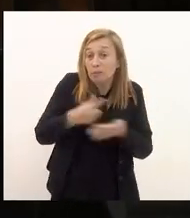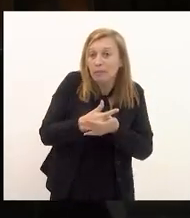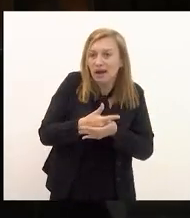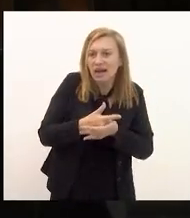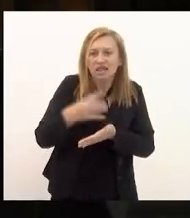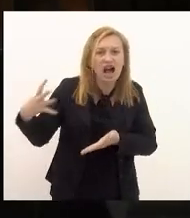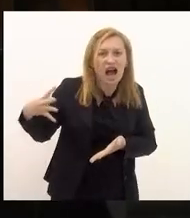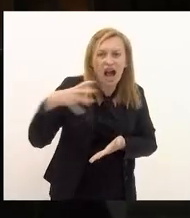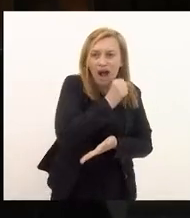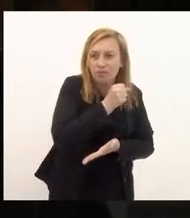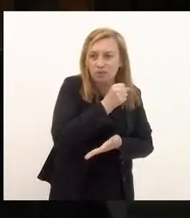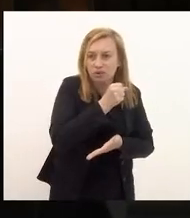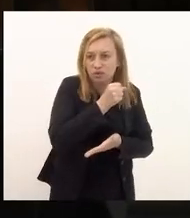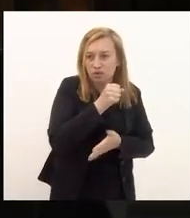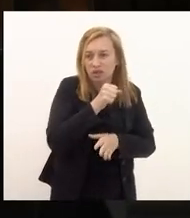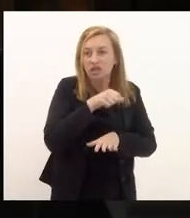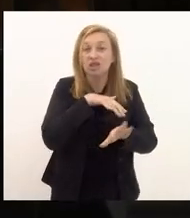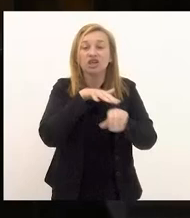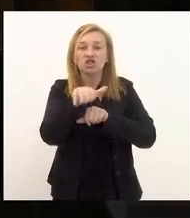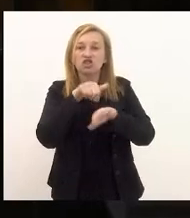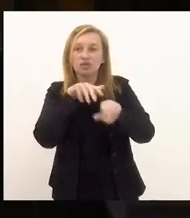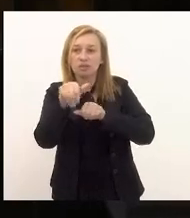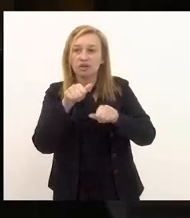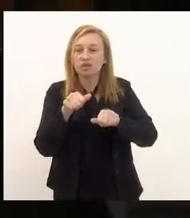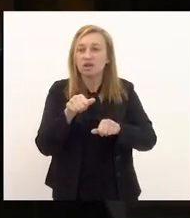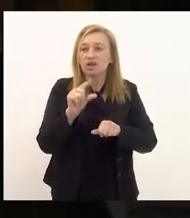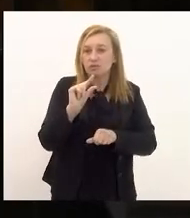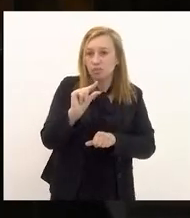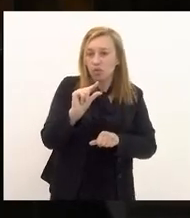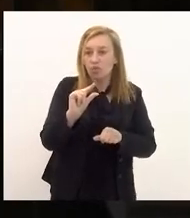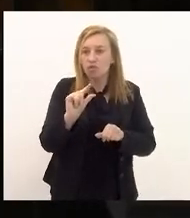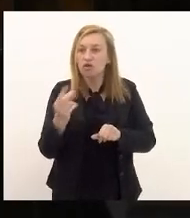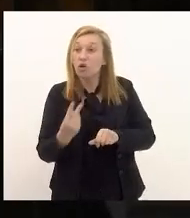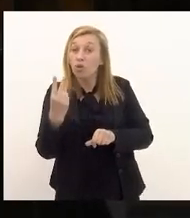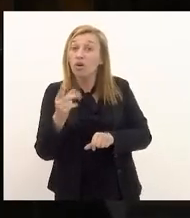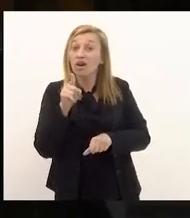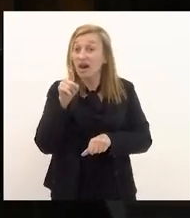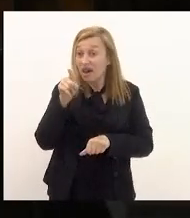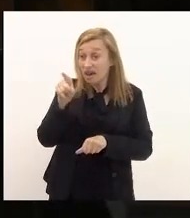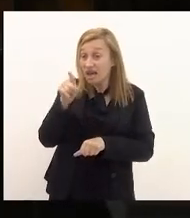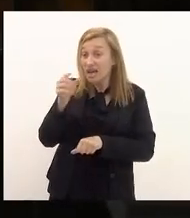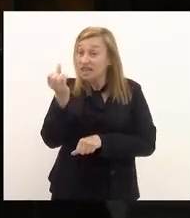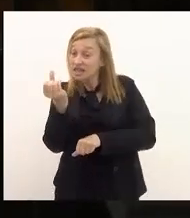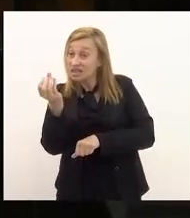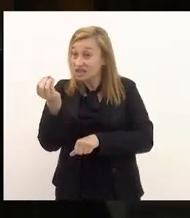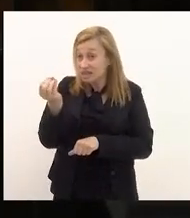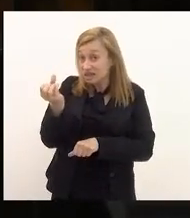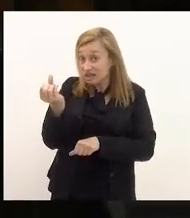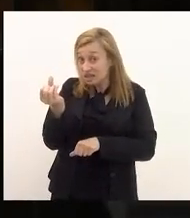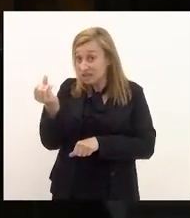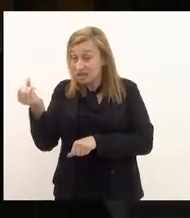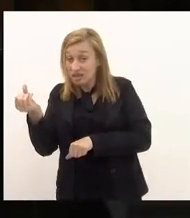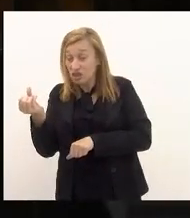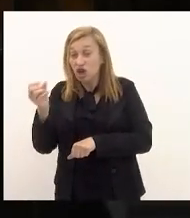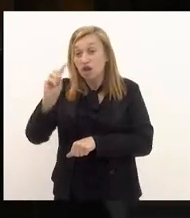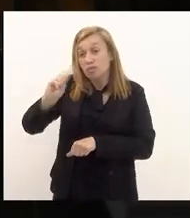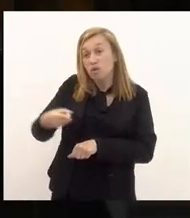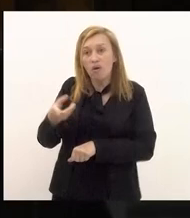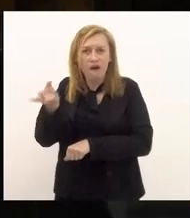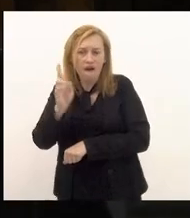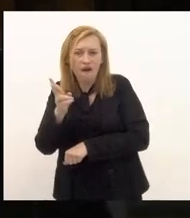imediato das chamadas requisições de pequeno valor que são aquelas até 66 mil reais ora